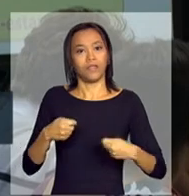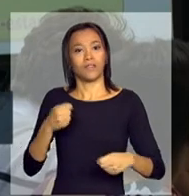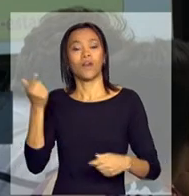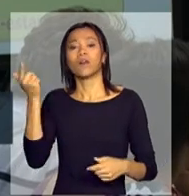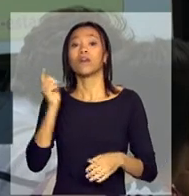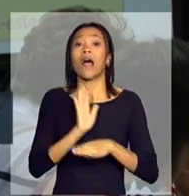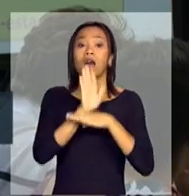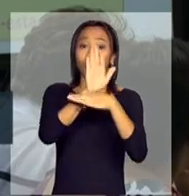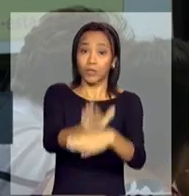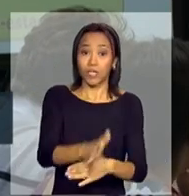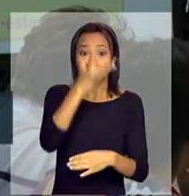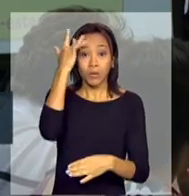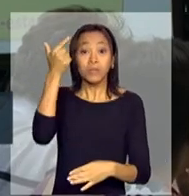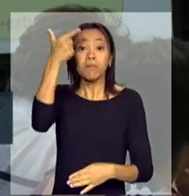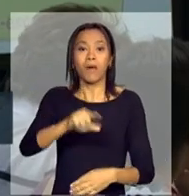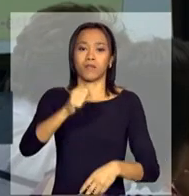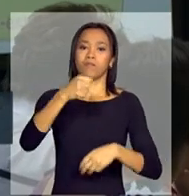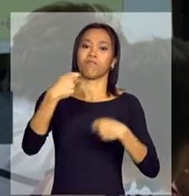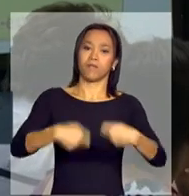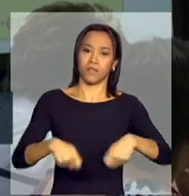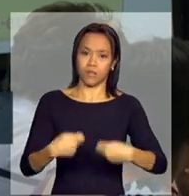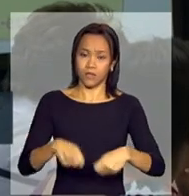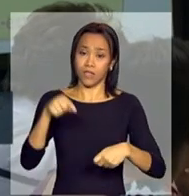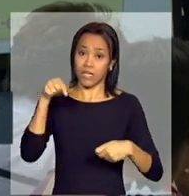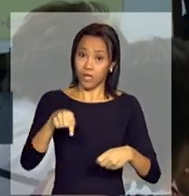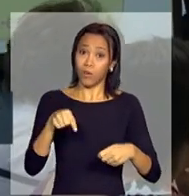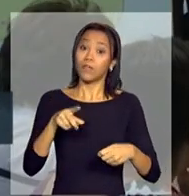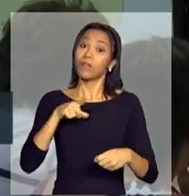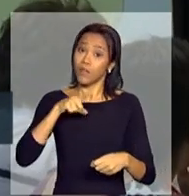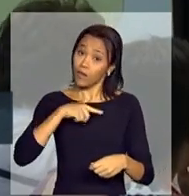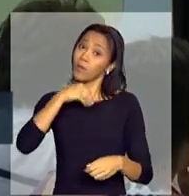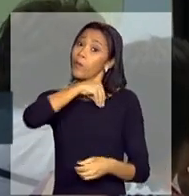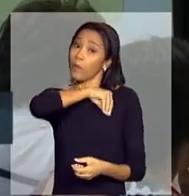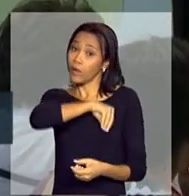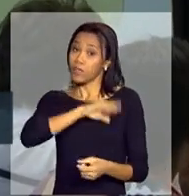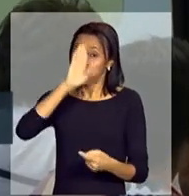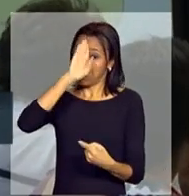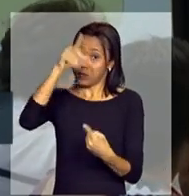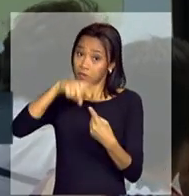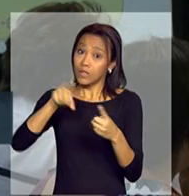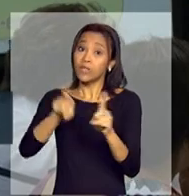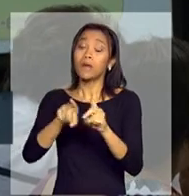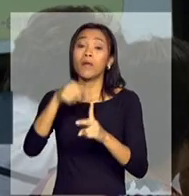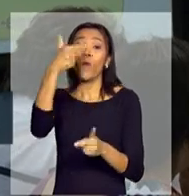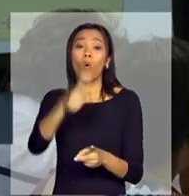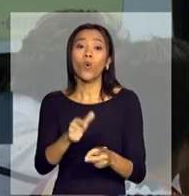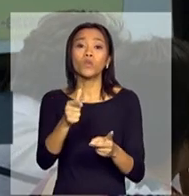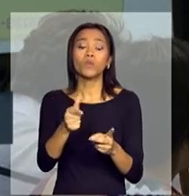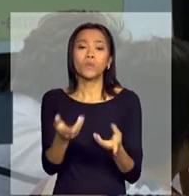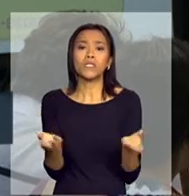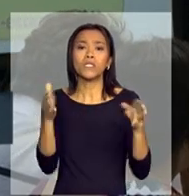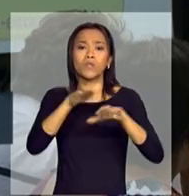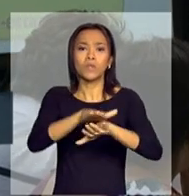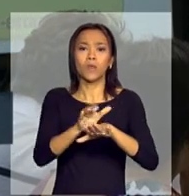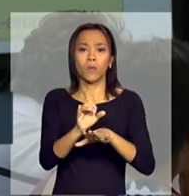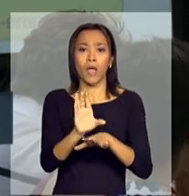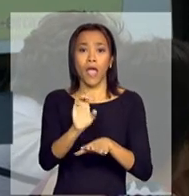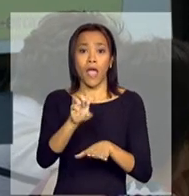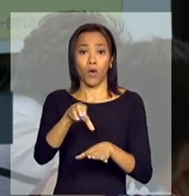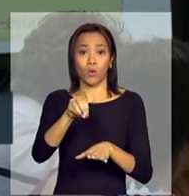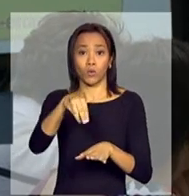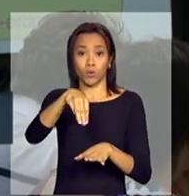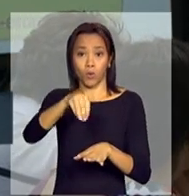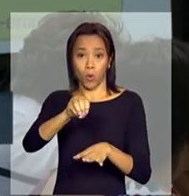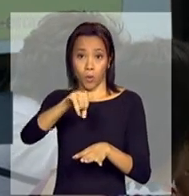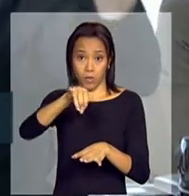precisa. Então, esse é um eixo fundamental, além do eixo de renda, e o eixo de inclusão econômica, abertura de oportunidades